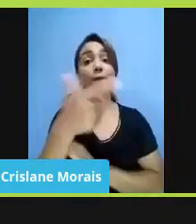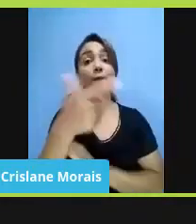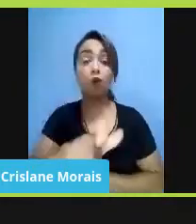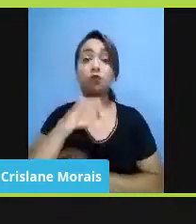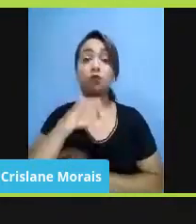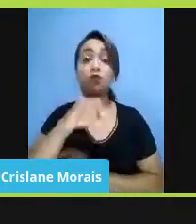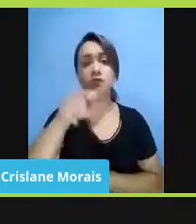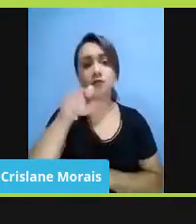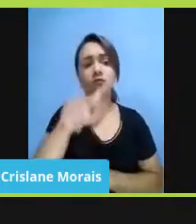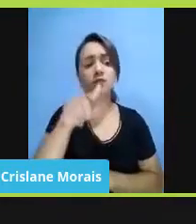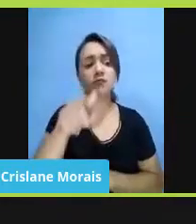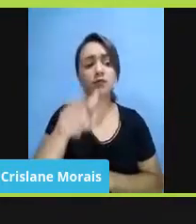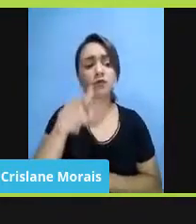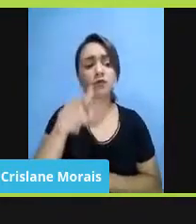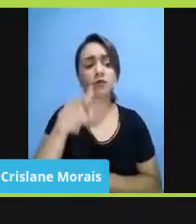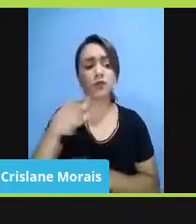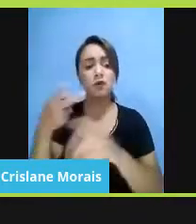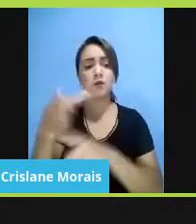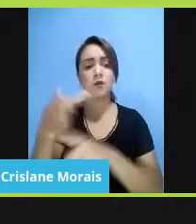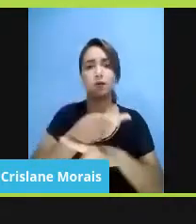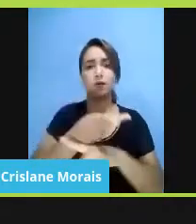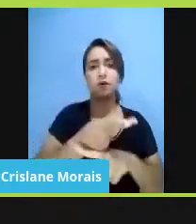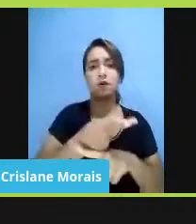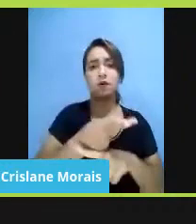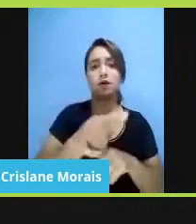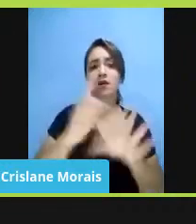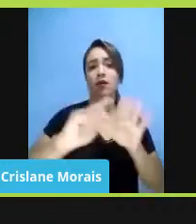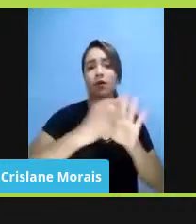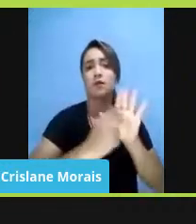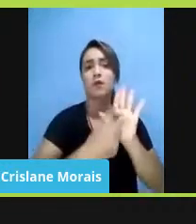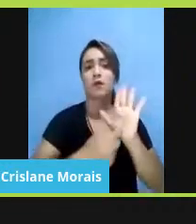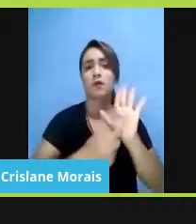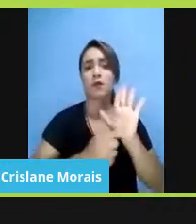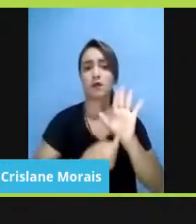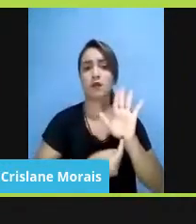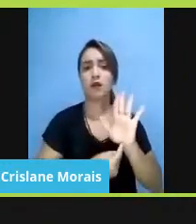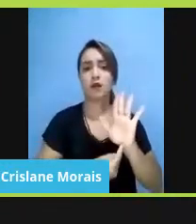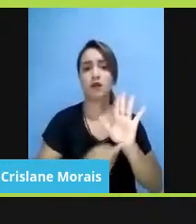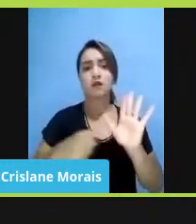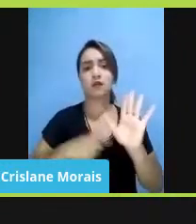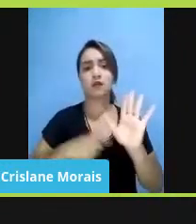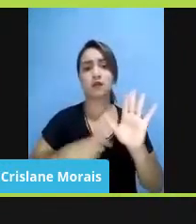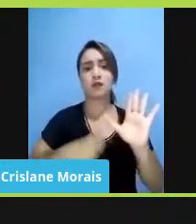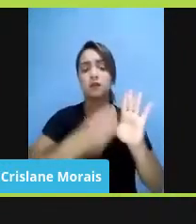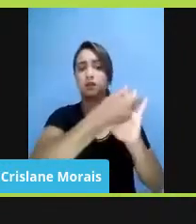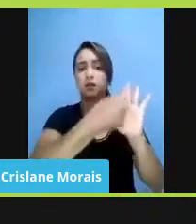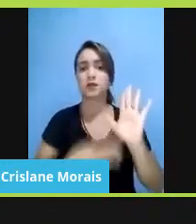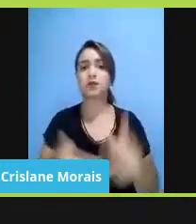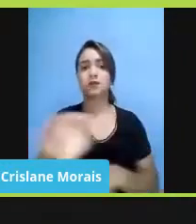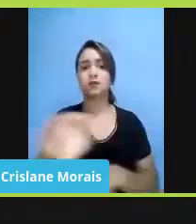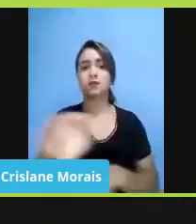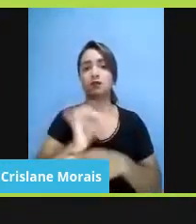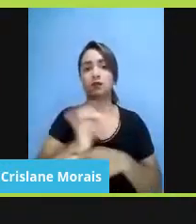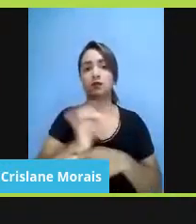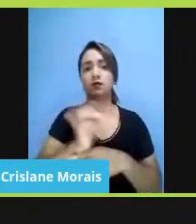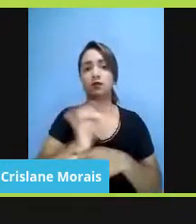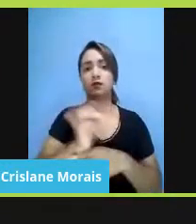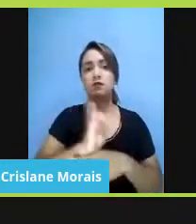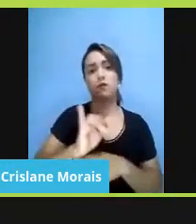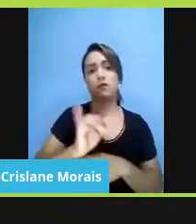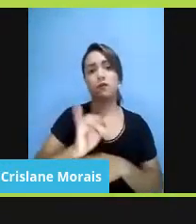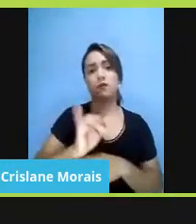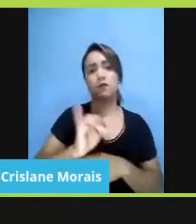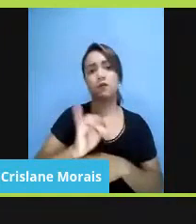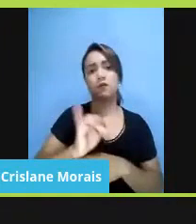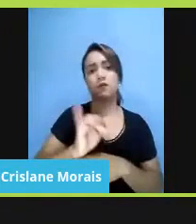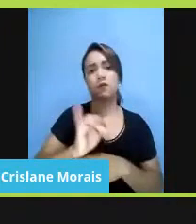procurando a lista de presença para receber o certificado, está na descrição do vídeo do YouTube, é aqui embaixo, tá? Vocês podem entrar lá